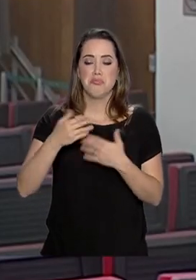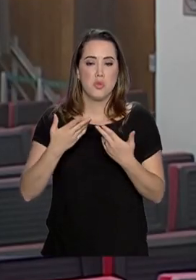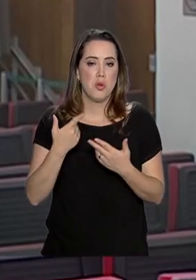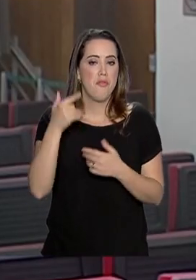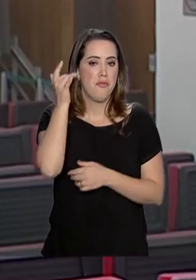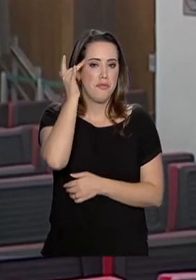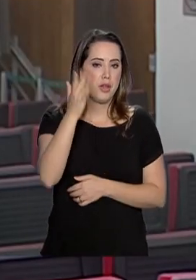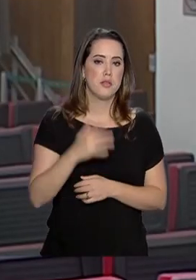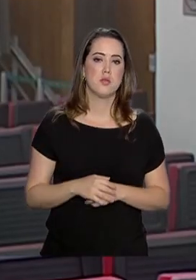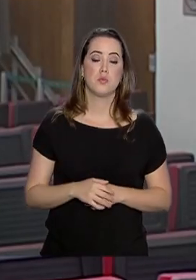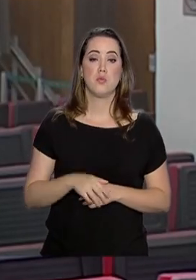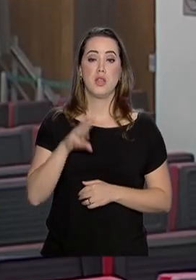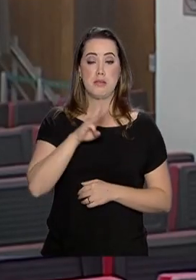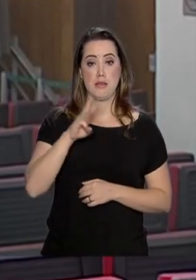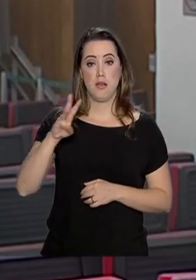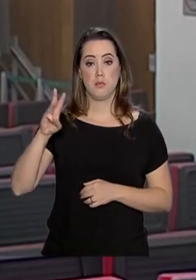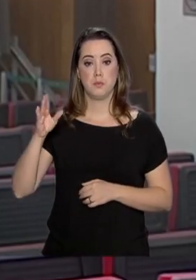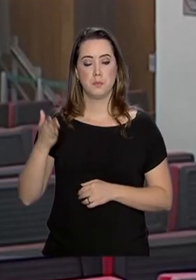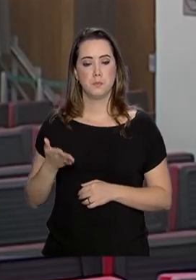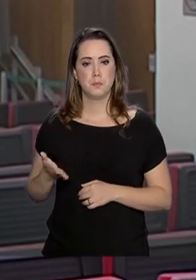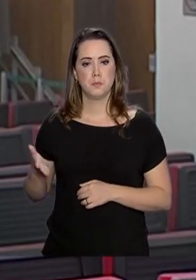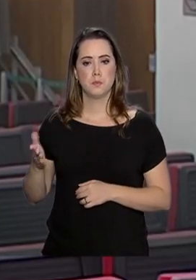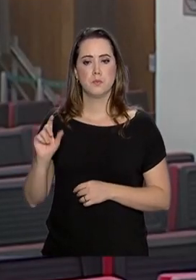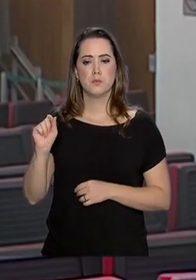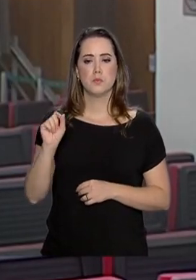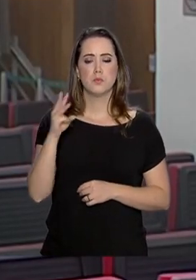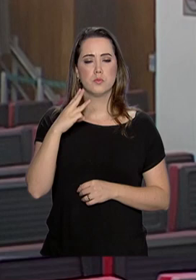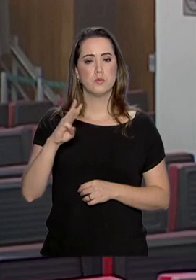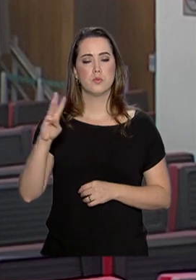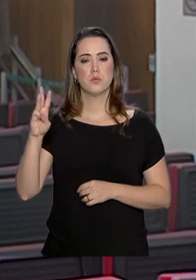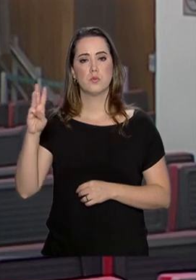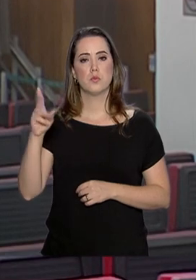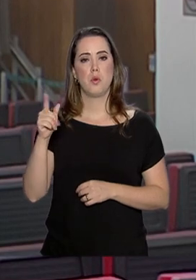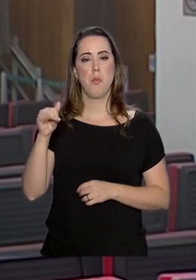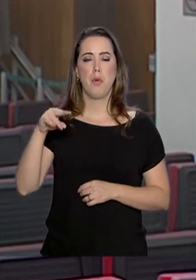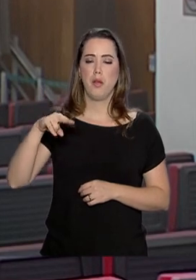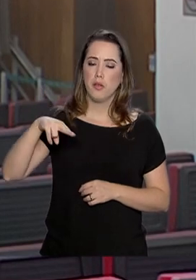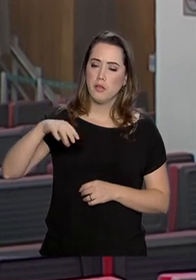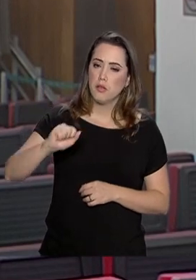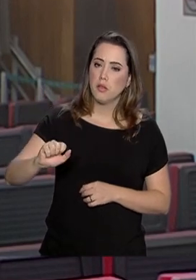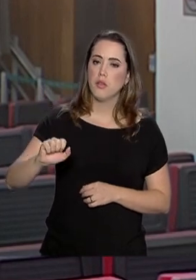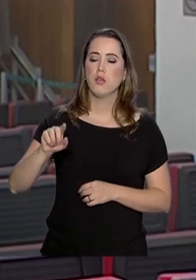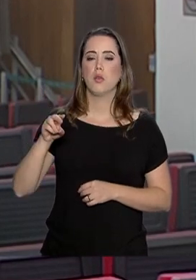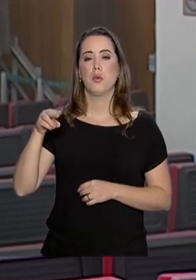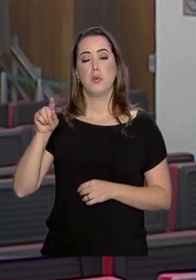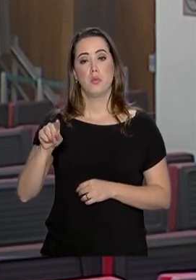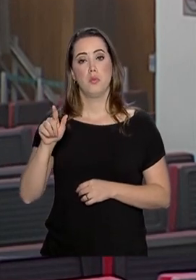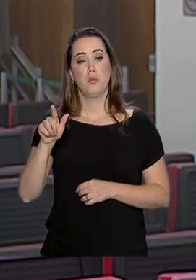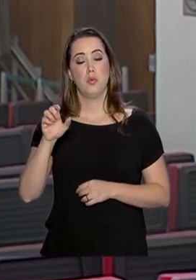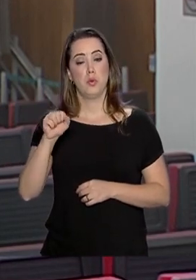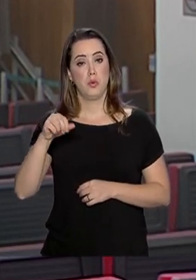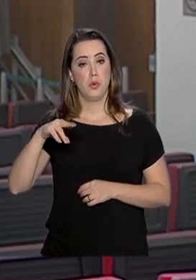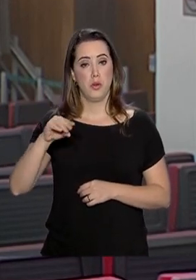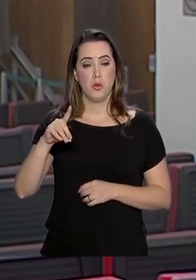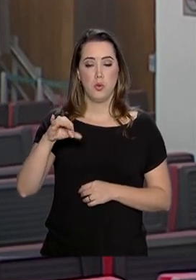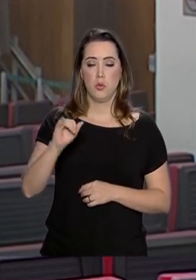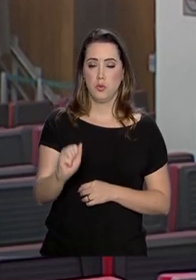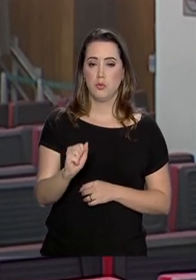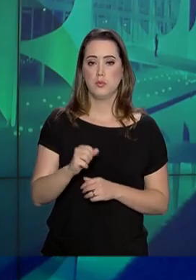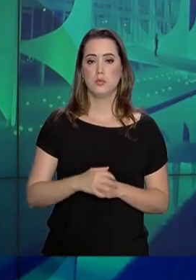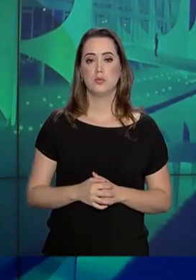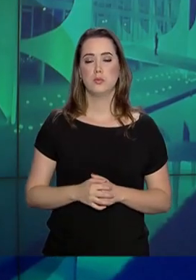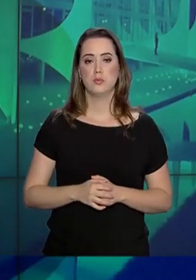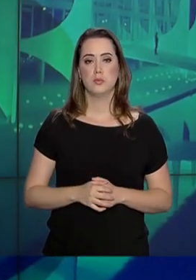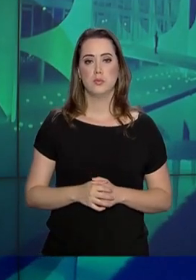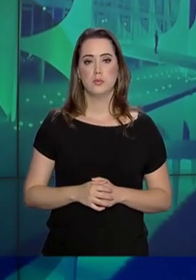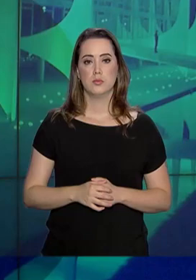endereço do site é paineldeviagens.economia.gov.br. De Brasília, Leandro Alarcon.